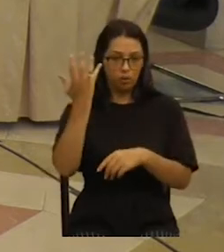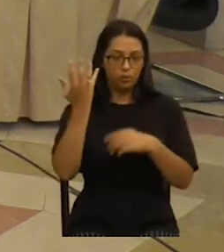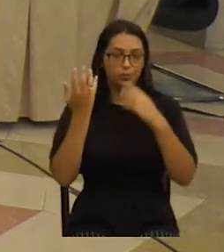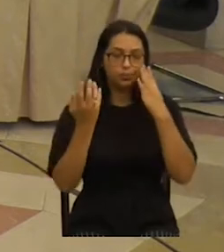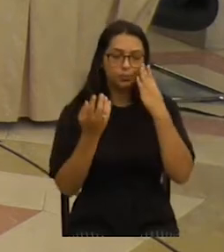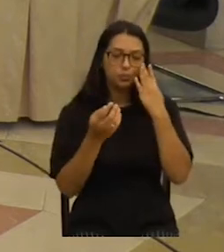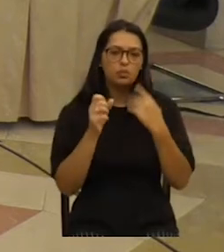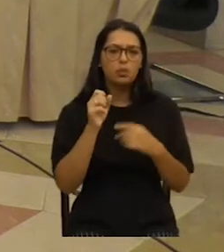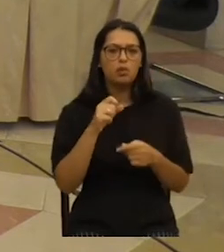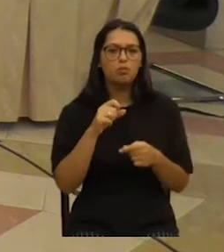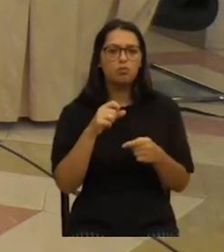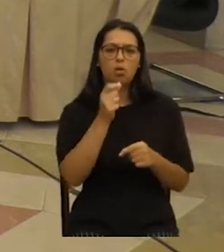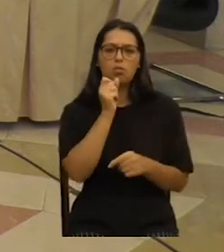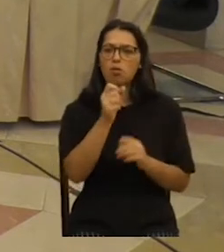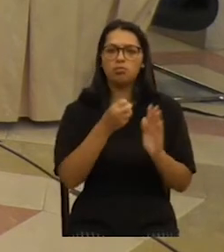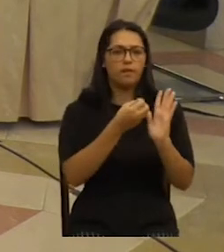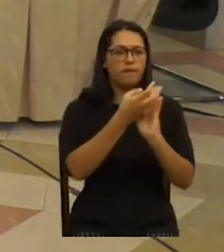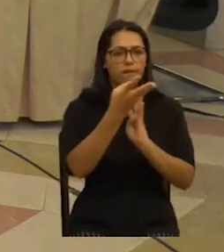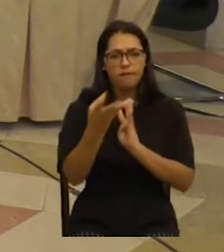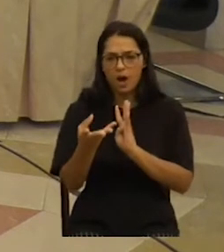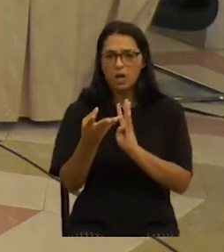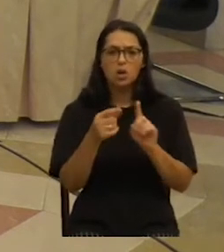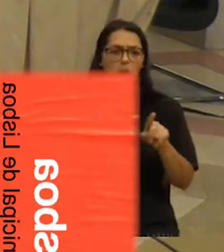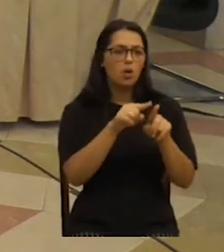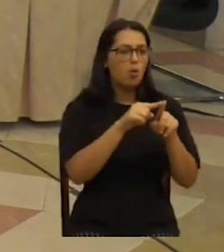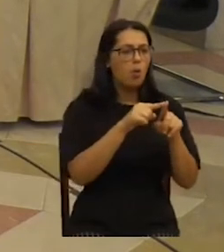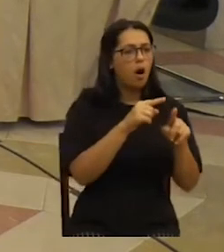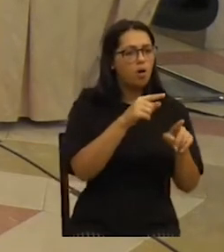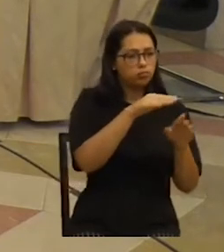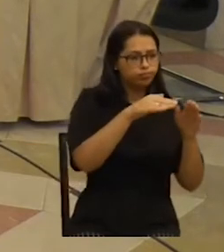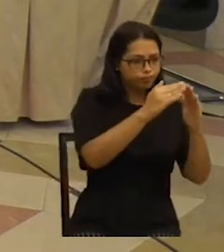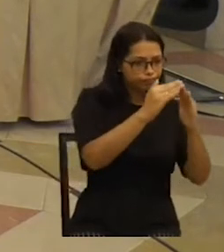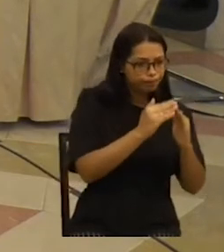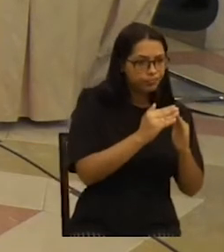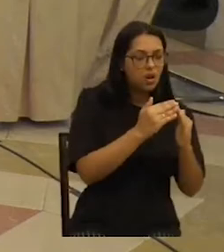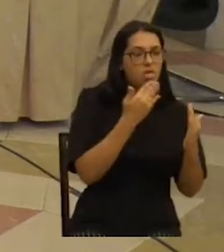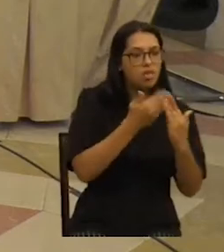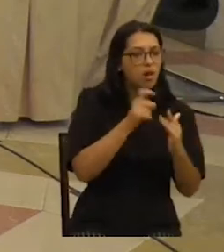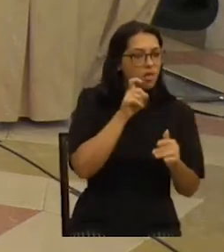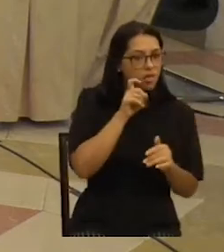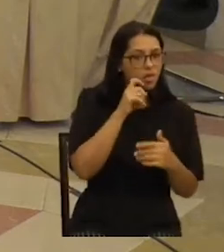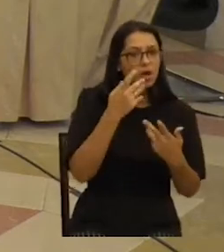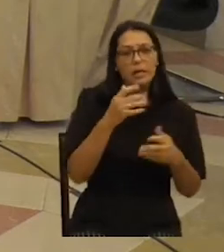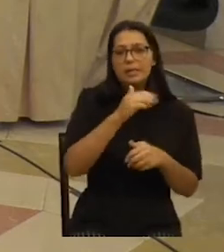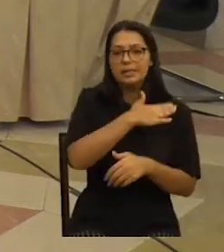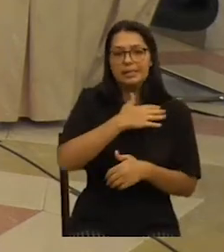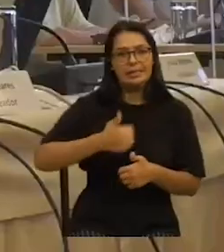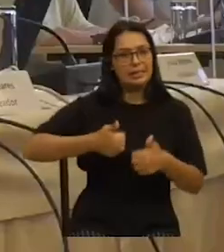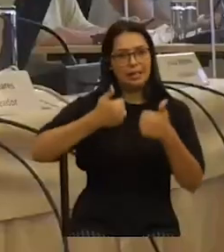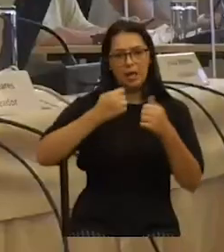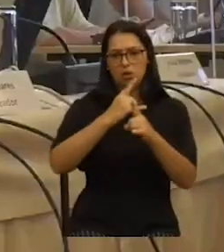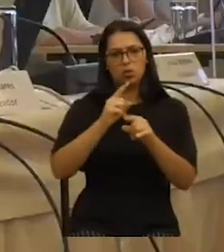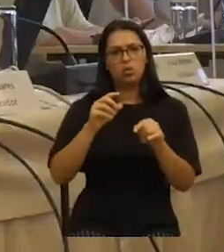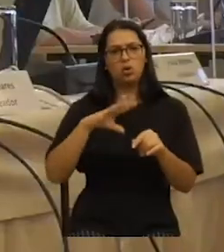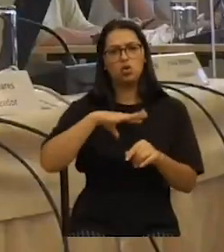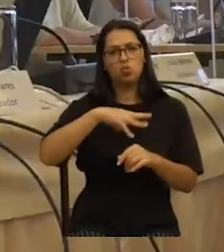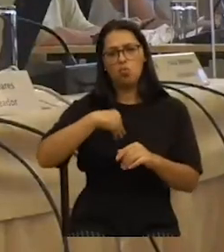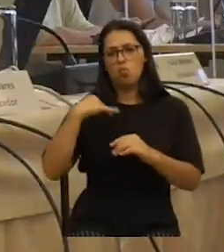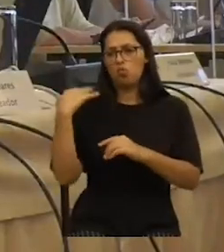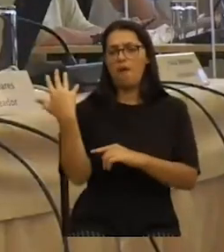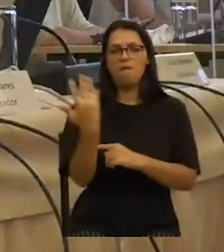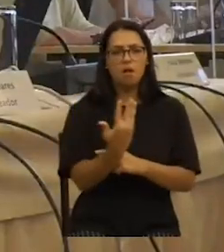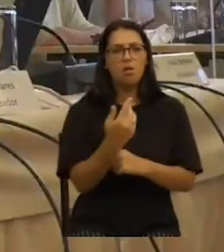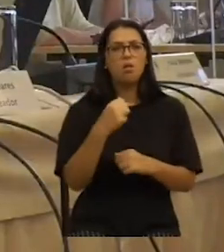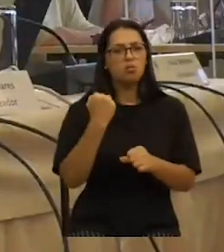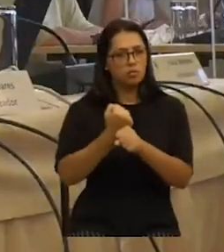Podemos dar-lhes vários nomes, refúgios climáticos ou abrigos climáticos. Em outras cidades ao redor do mundo tem havido